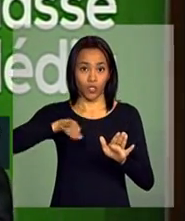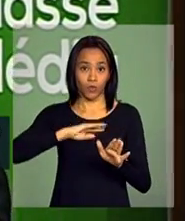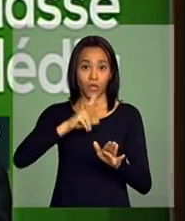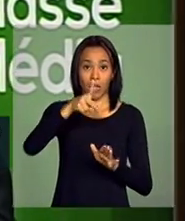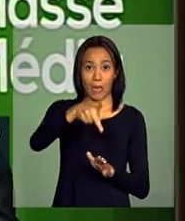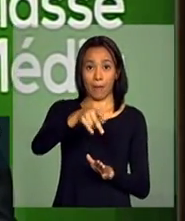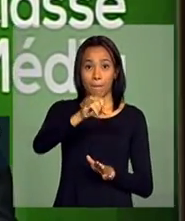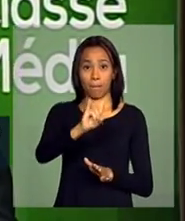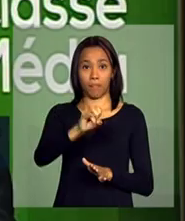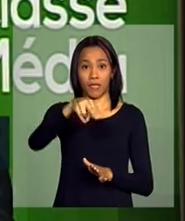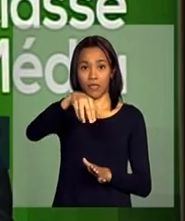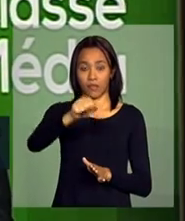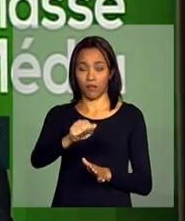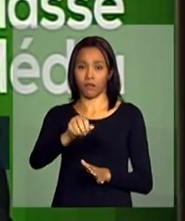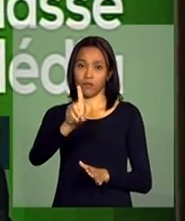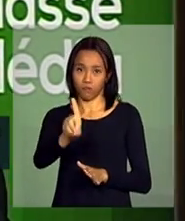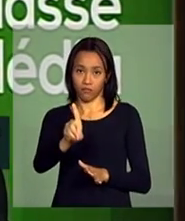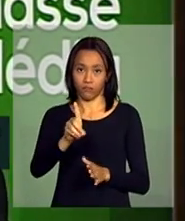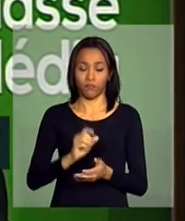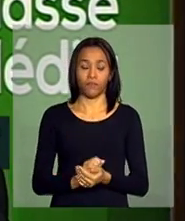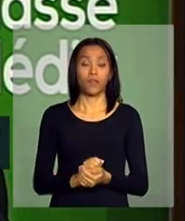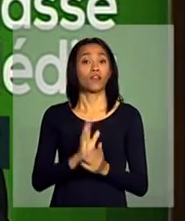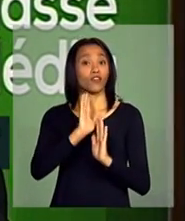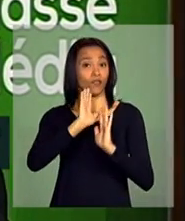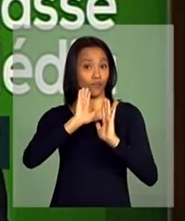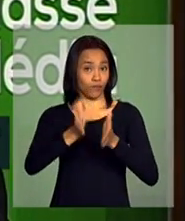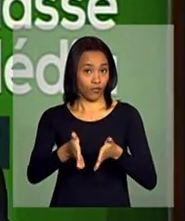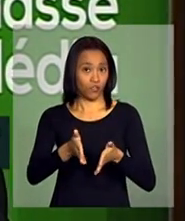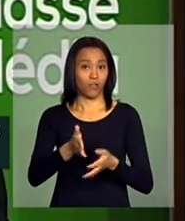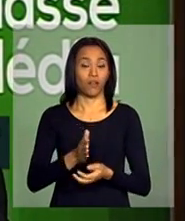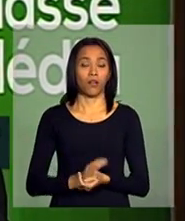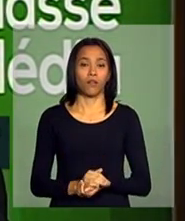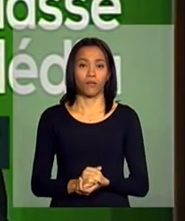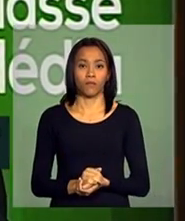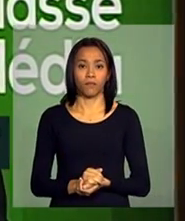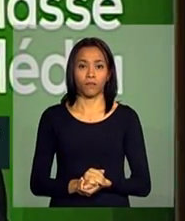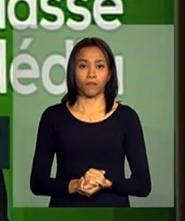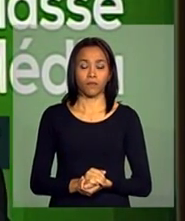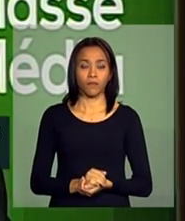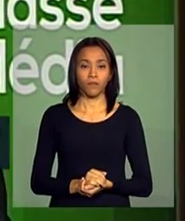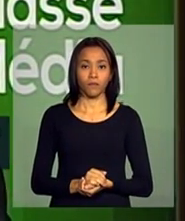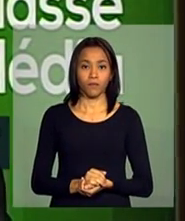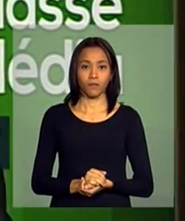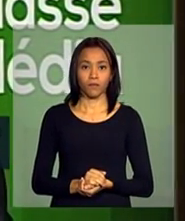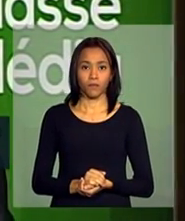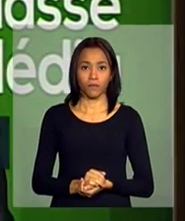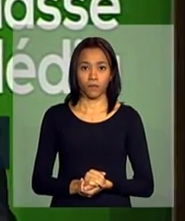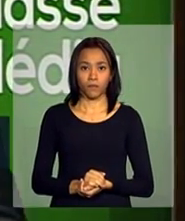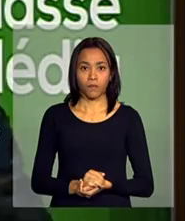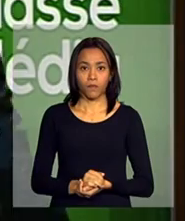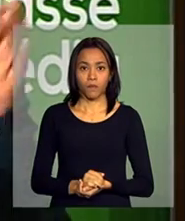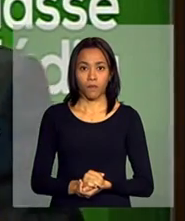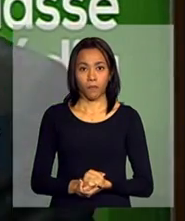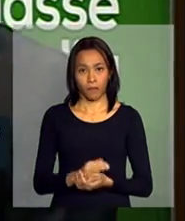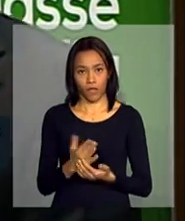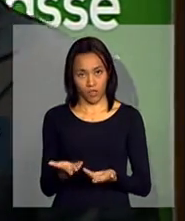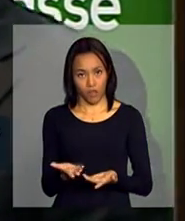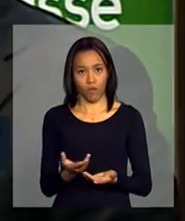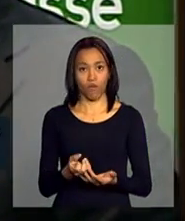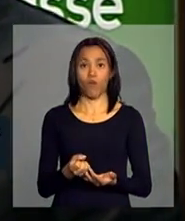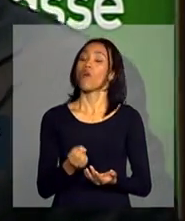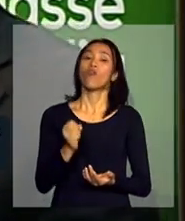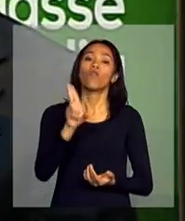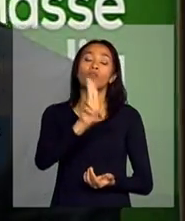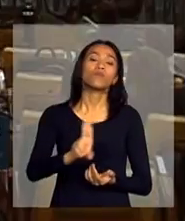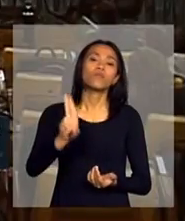PNAD, que já era um retrato auspicioso. Então, vou aqui, vou usar